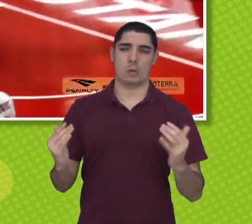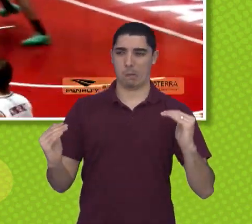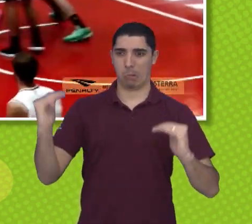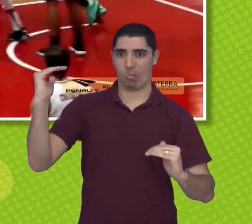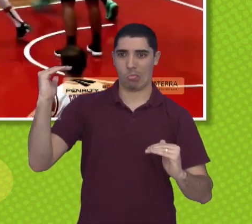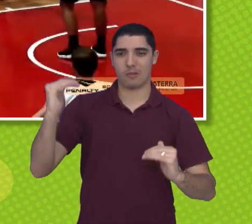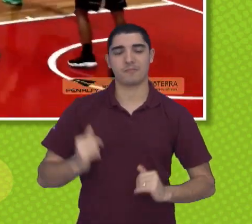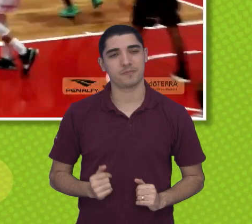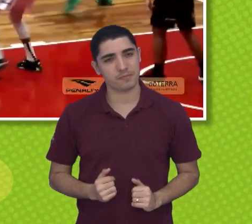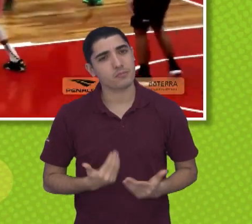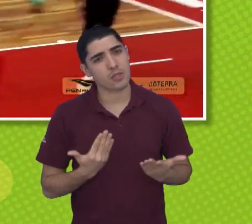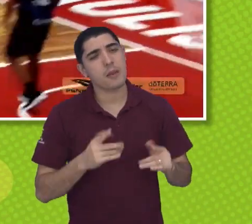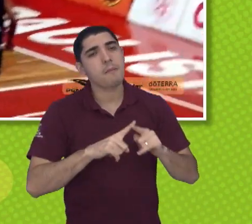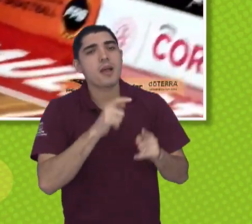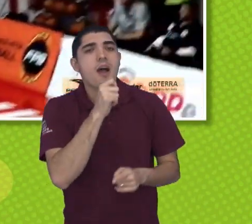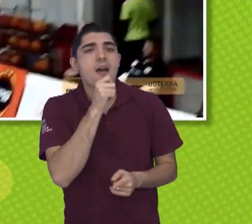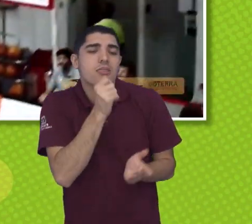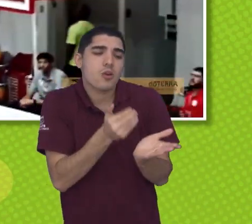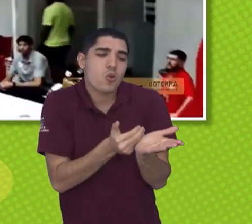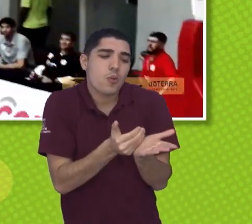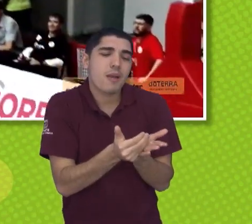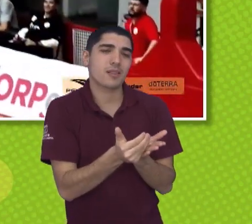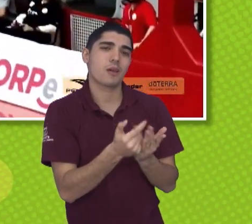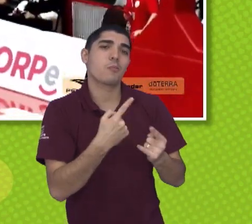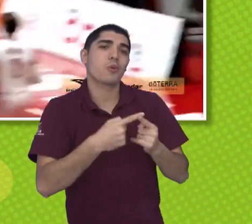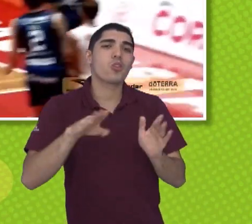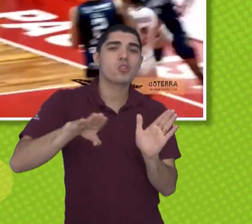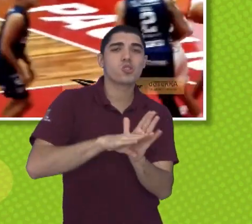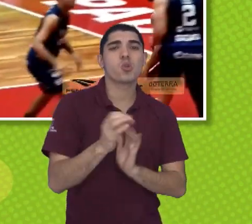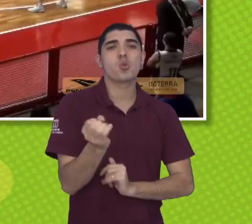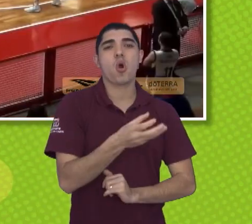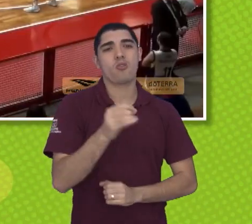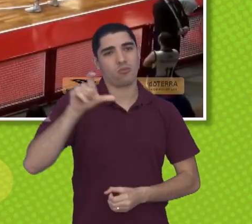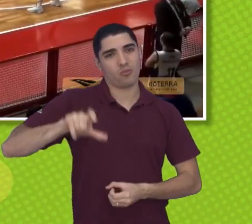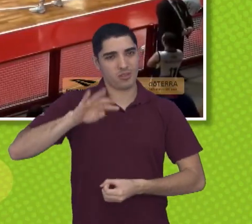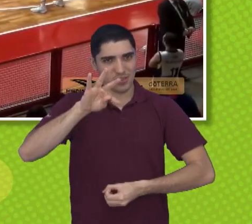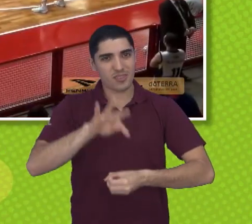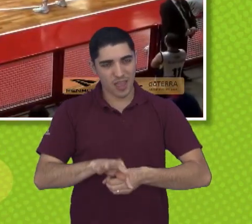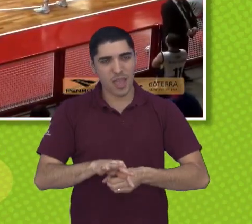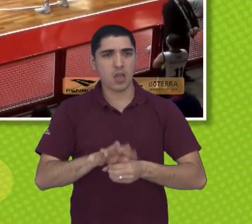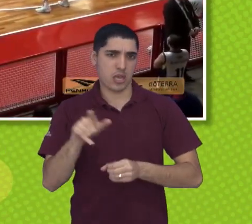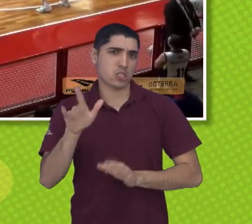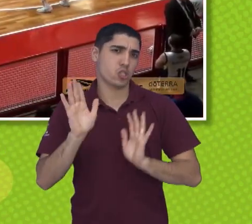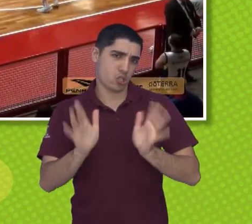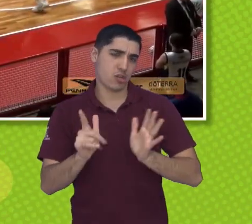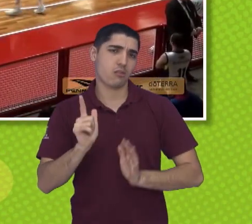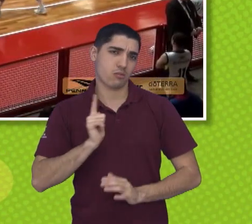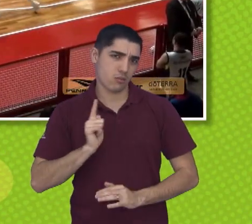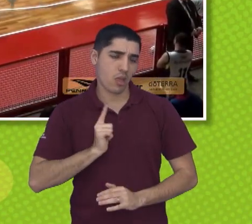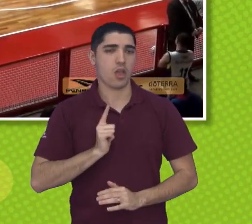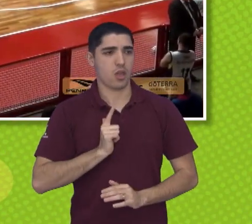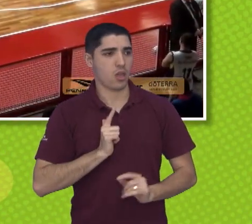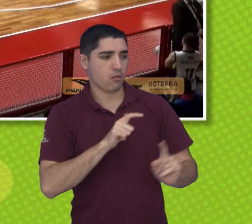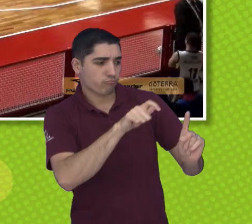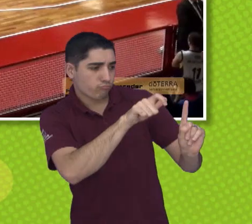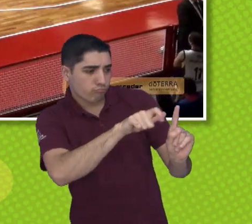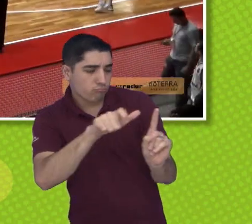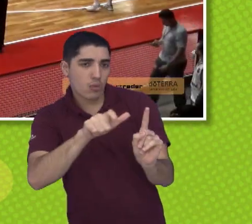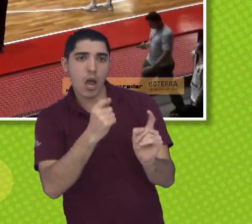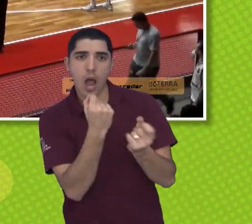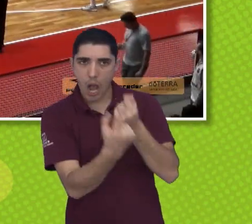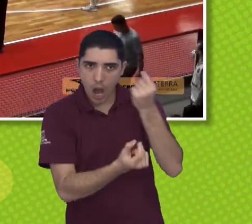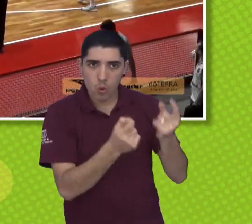Ah, é um começo de trabalho, né? Apesar de o Regis ter algumas peças já do ano